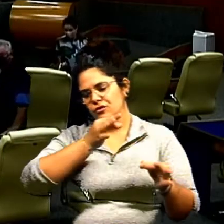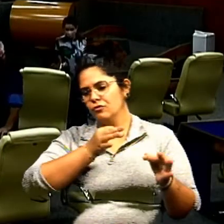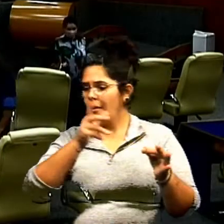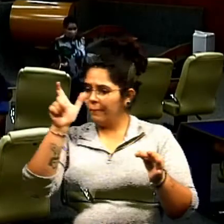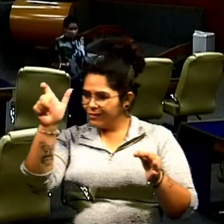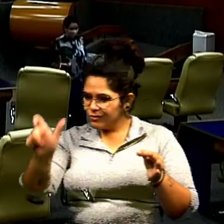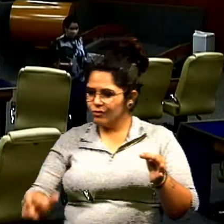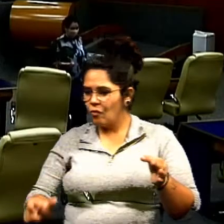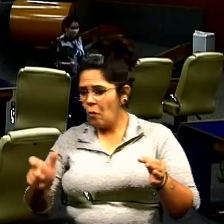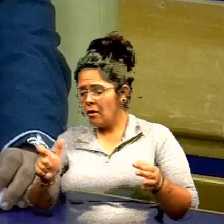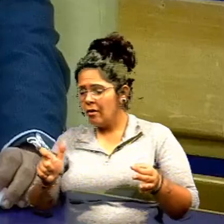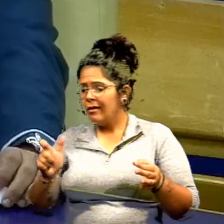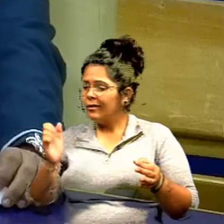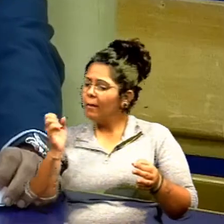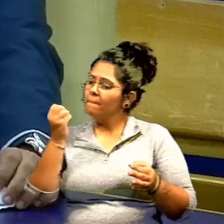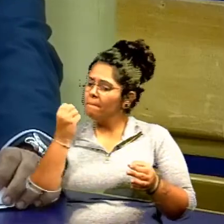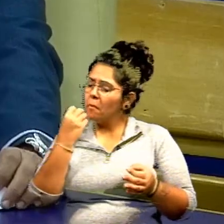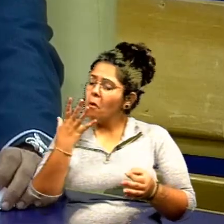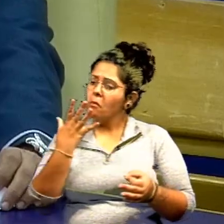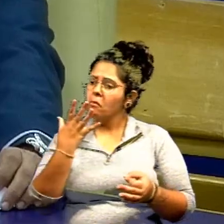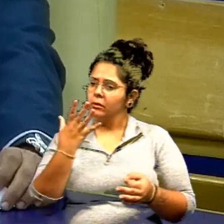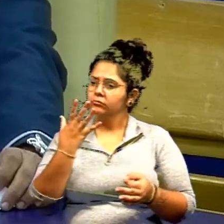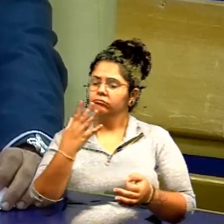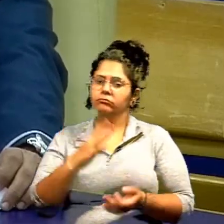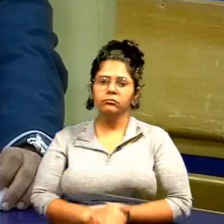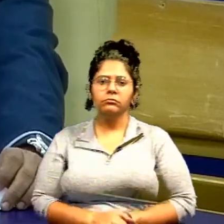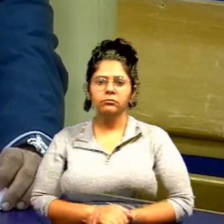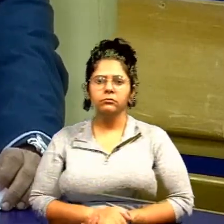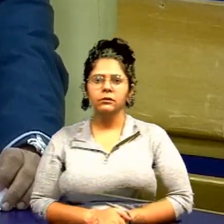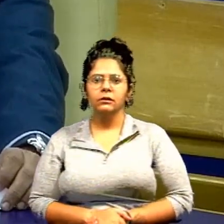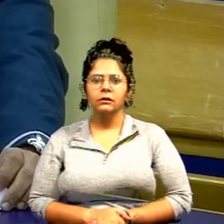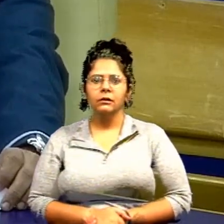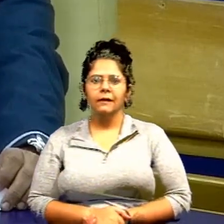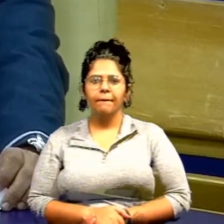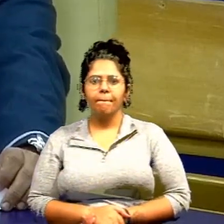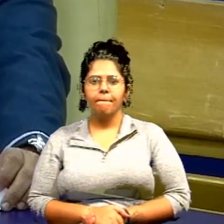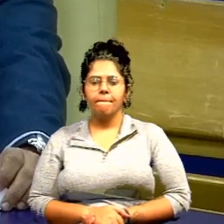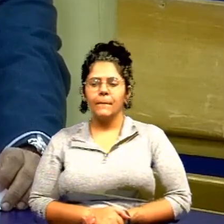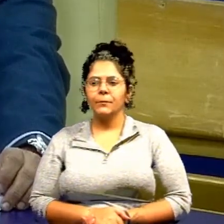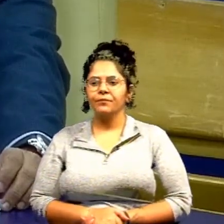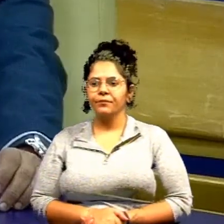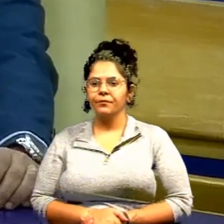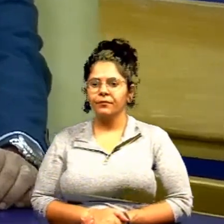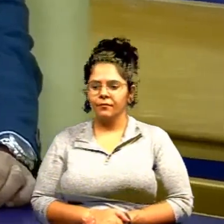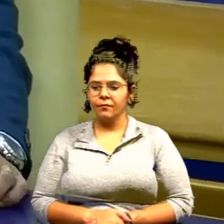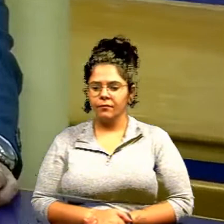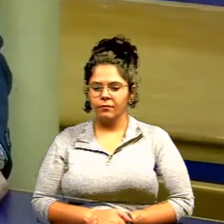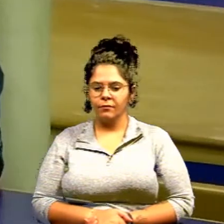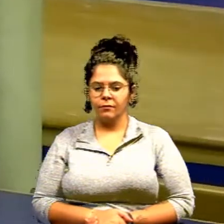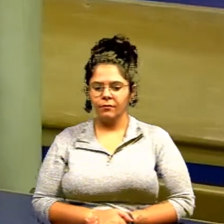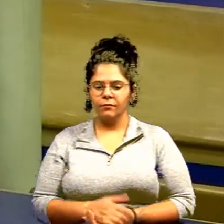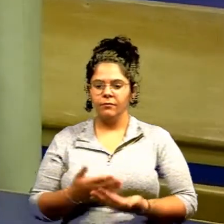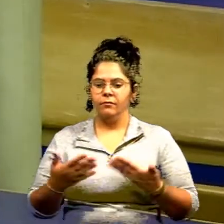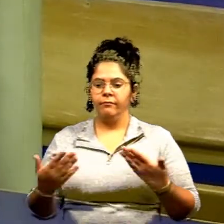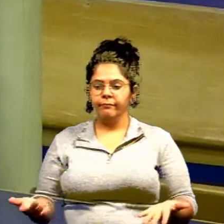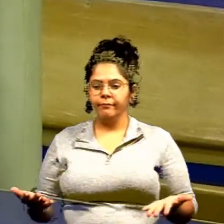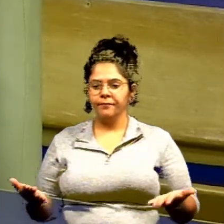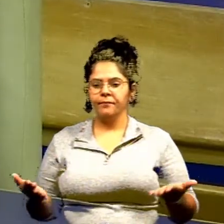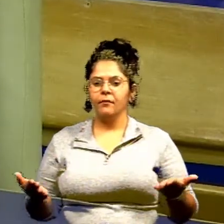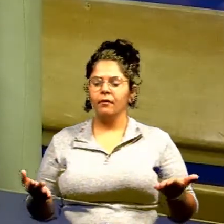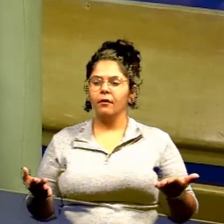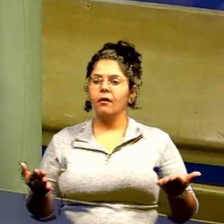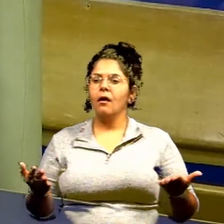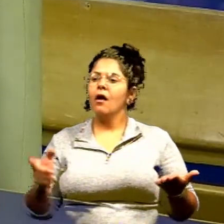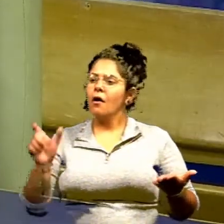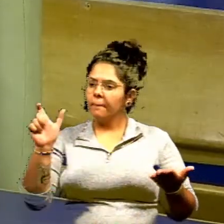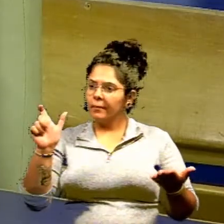habilidosa que até um não quando ele vai falar ele fala assim você sai de lá satisfeito com um não. então é uma